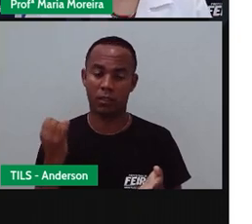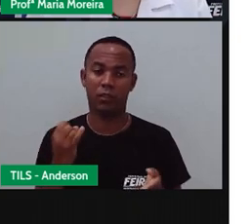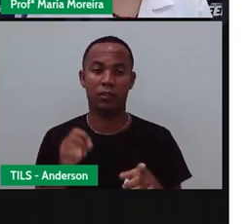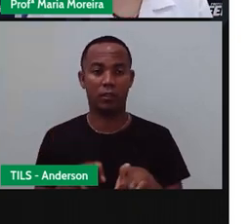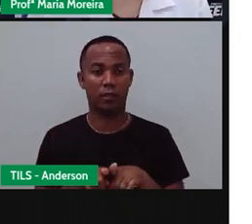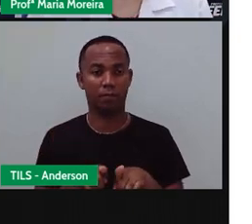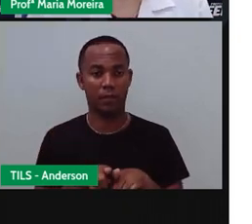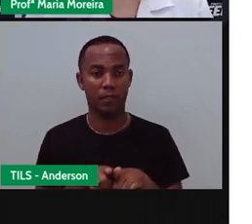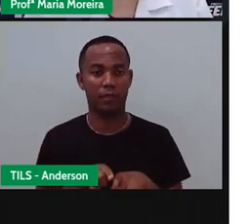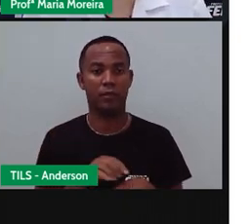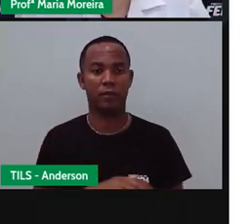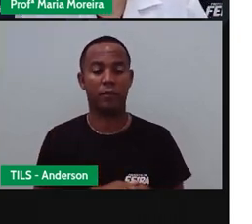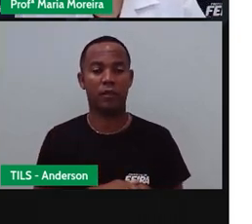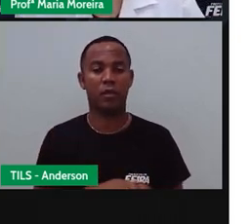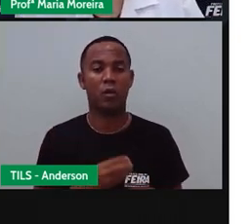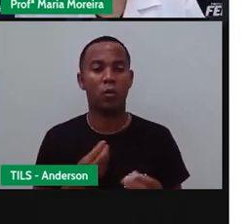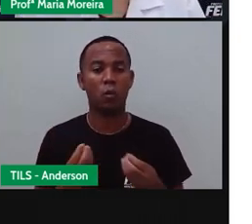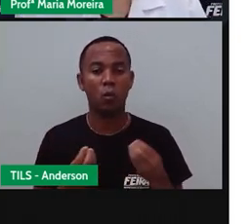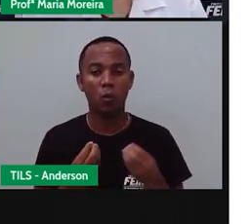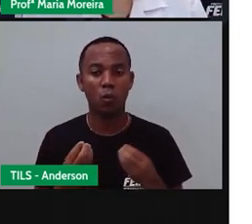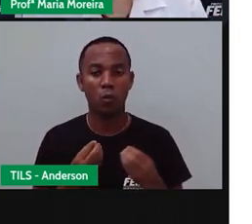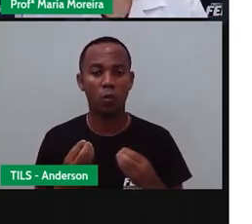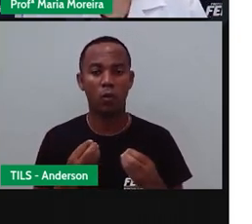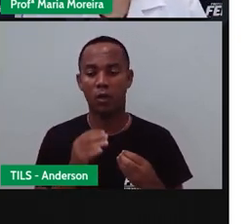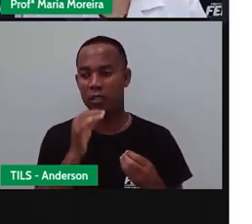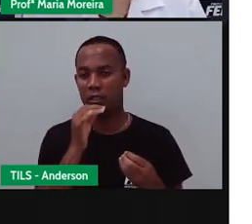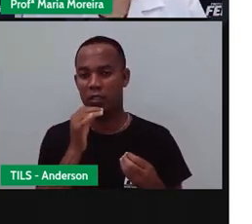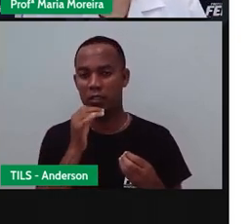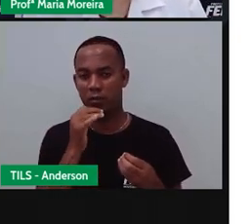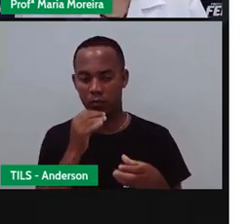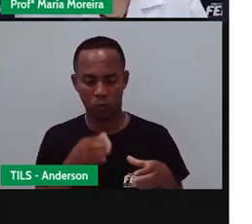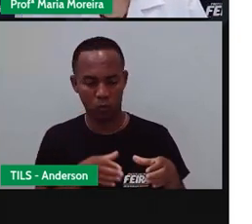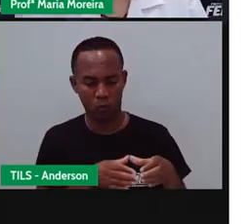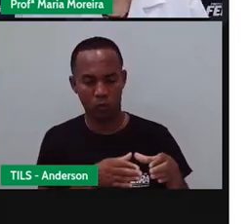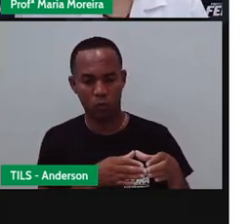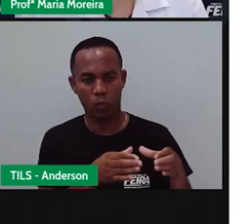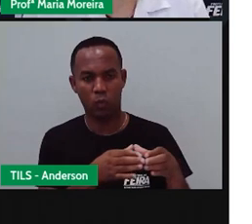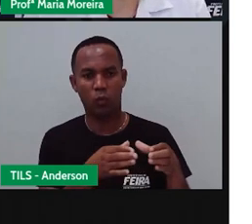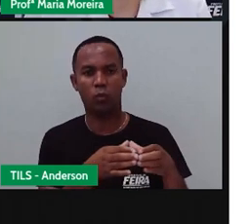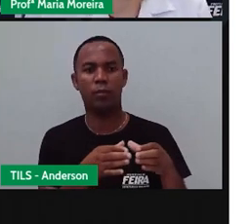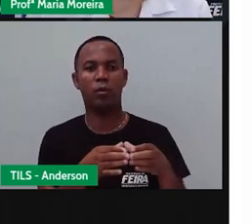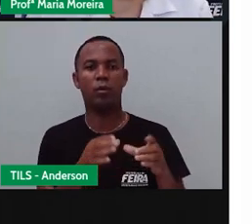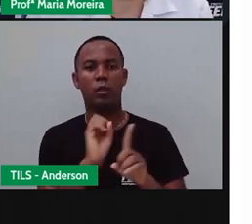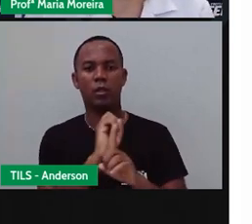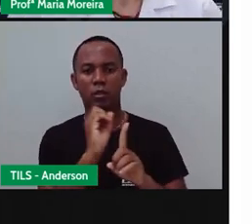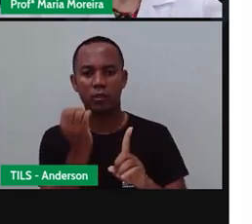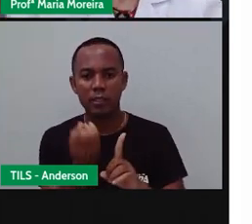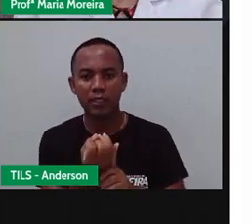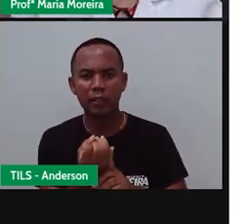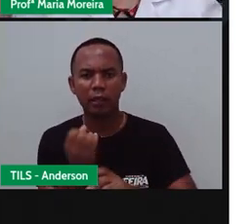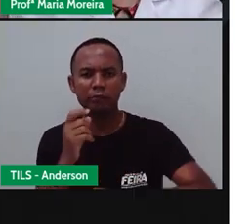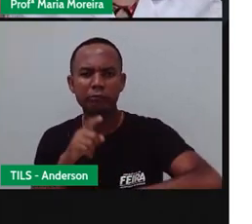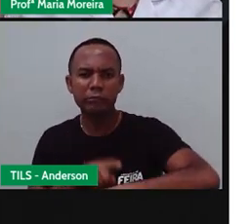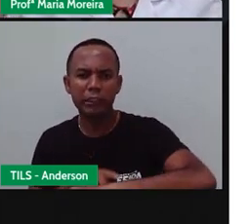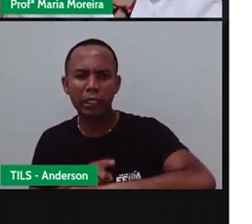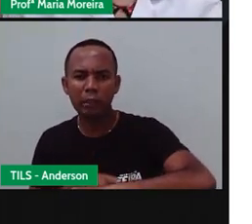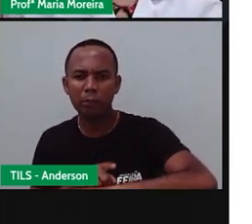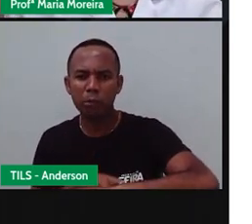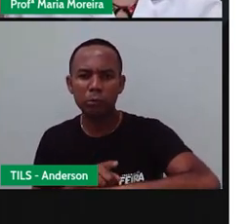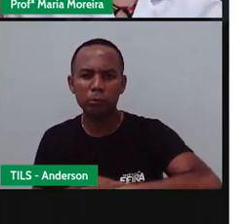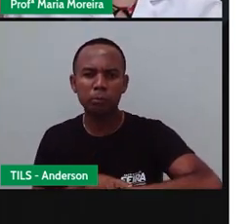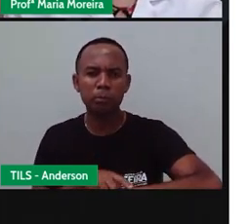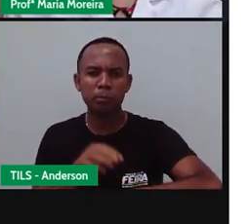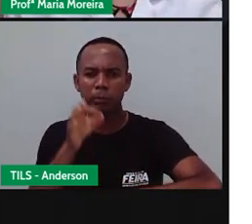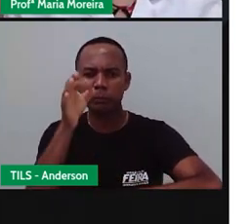Pois se tornou Inimaginável Uma sociedade Que não meça O tempo Para tudo Aqui e